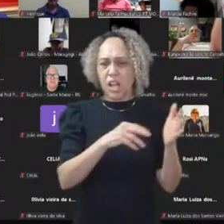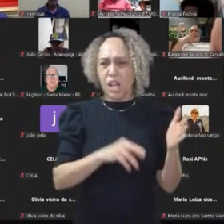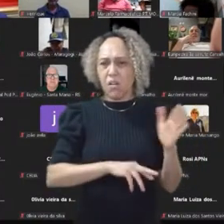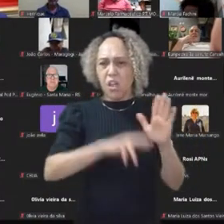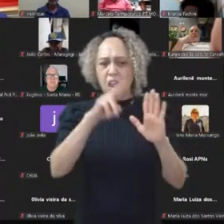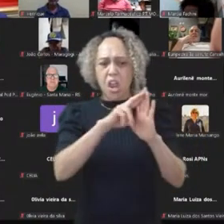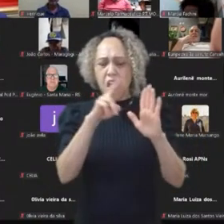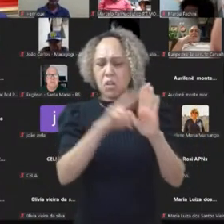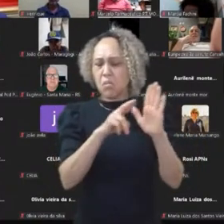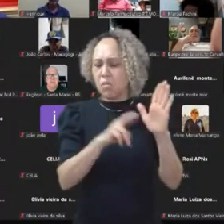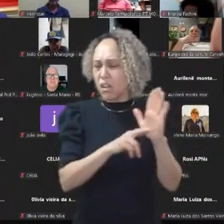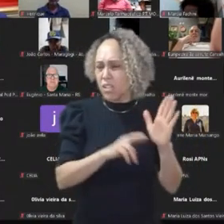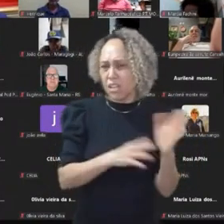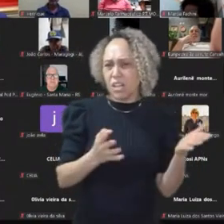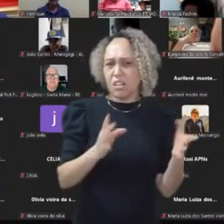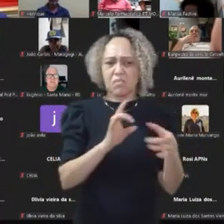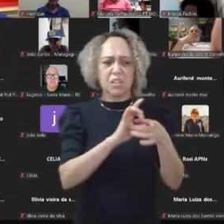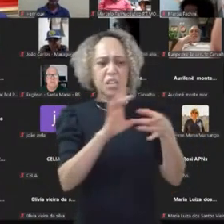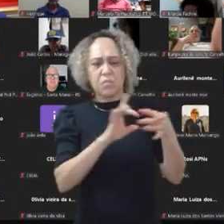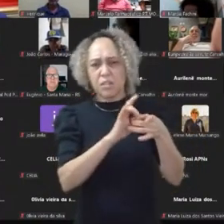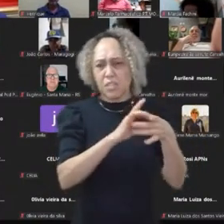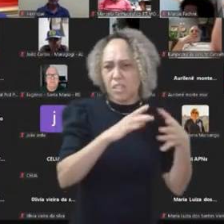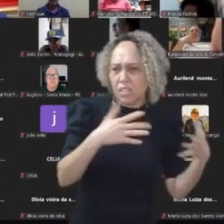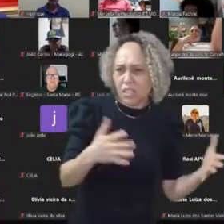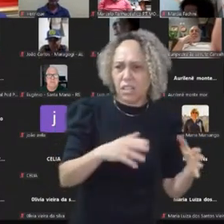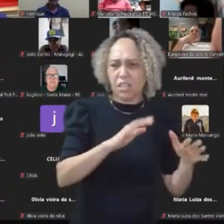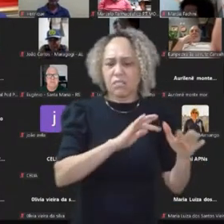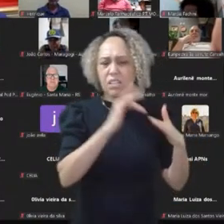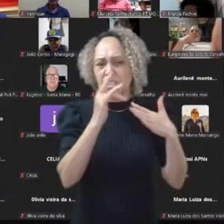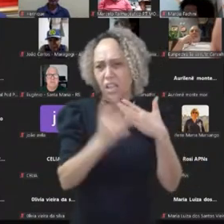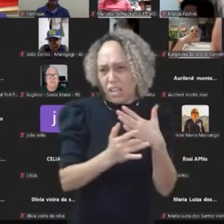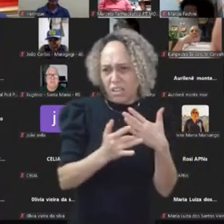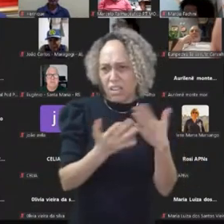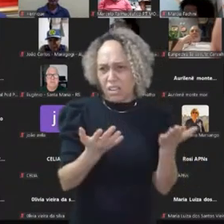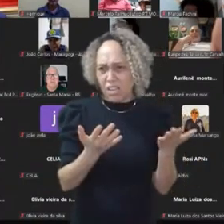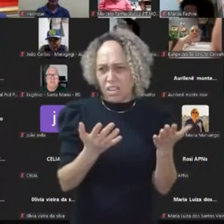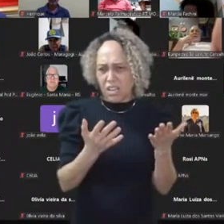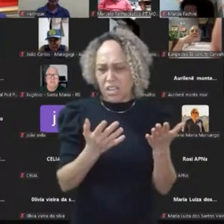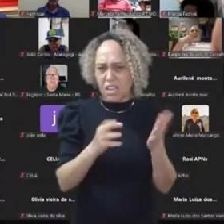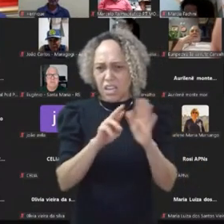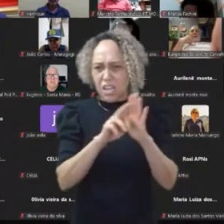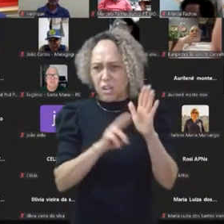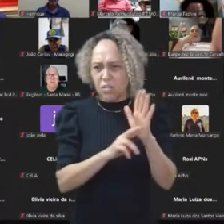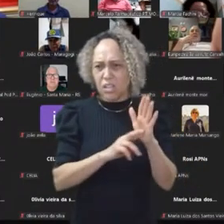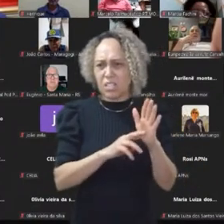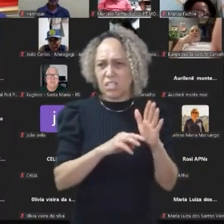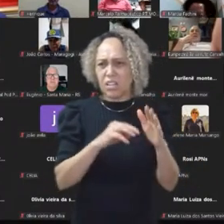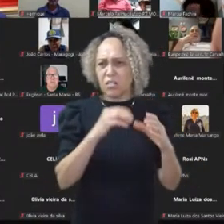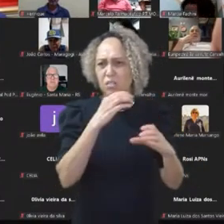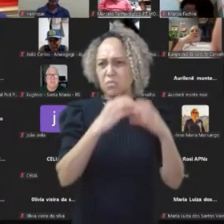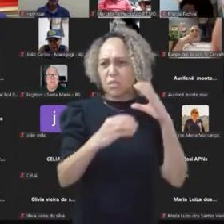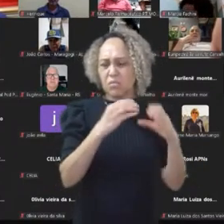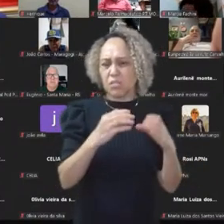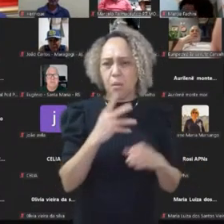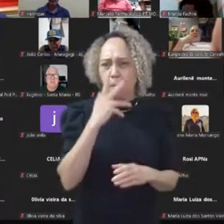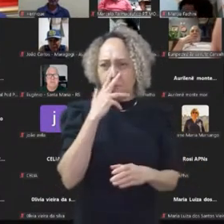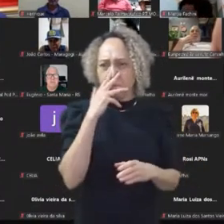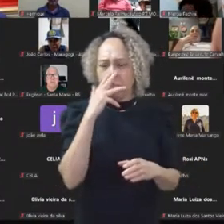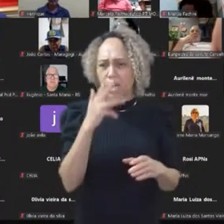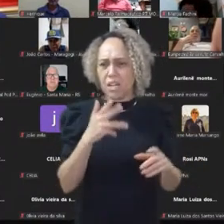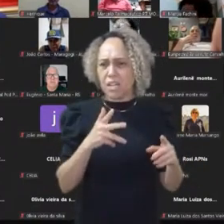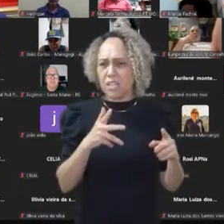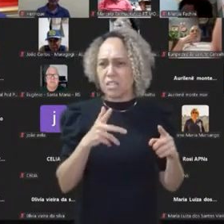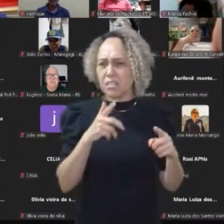não fala democratização das redes, regulação dos meios de comunicação, parece censura, não fala, nossa,